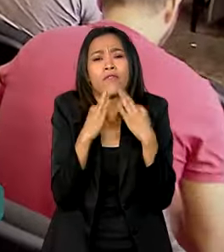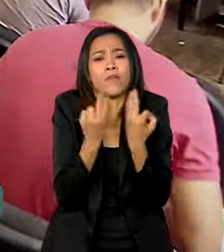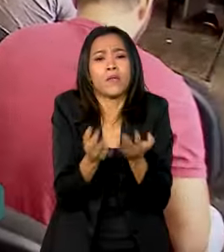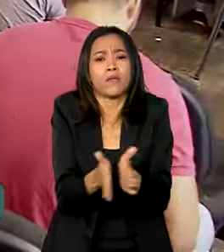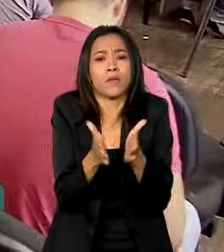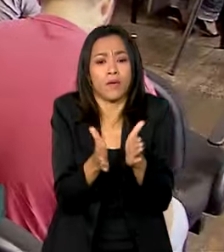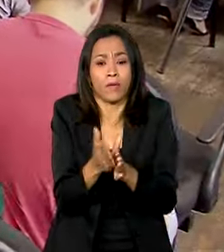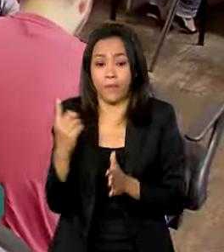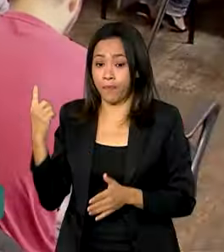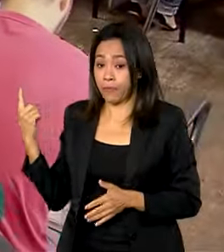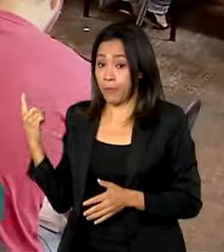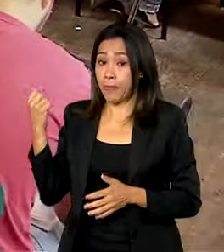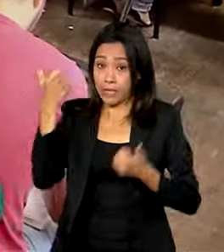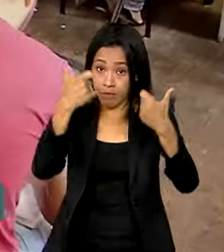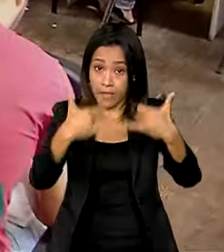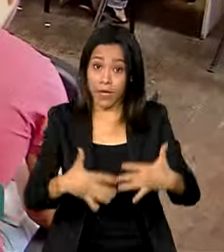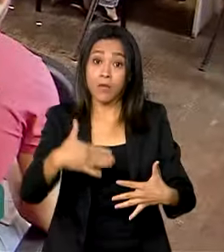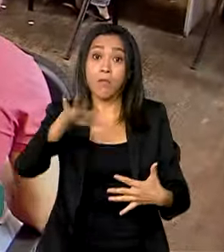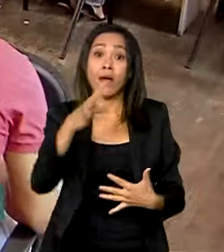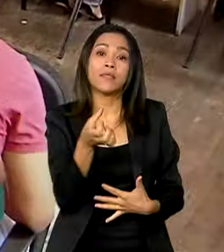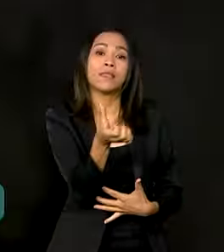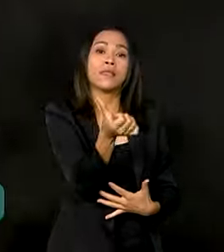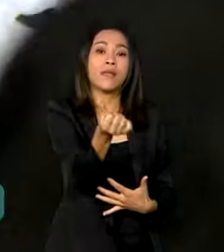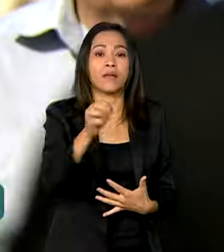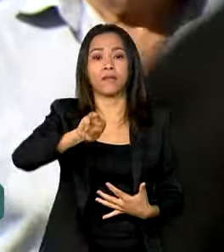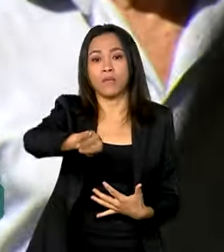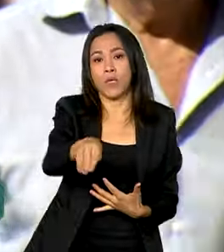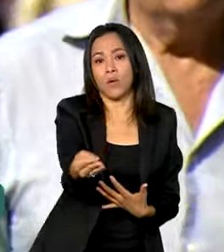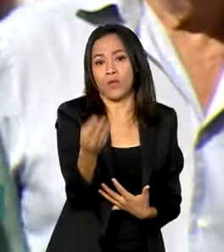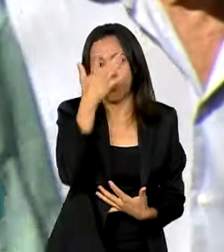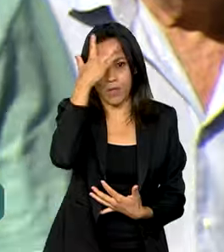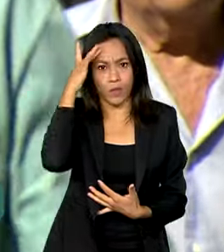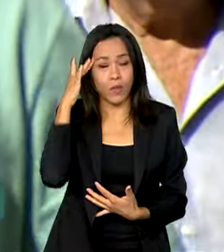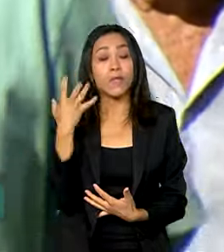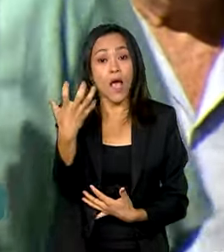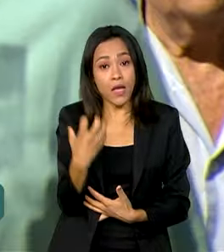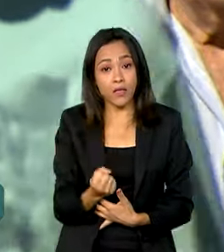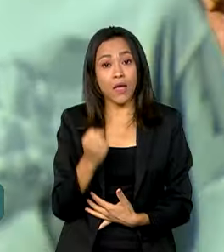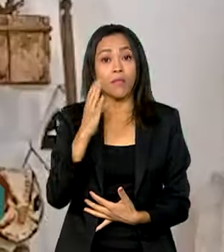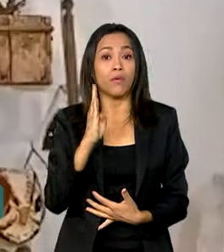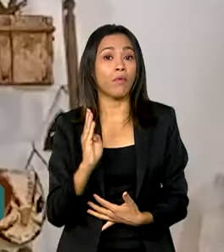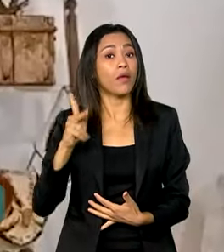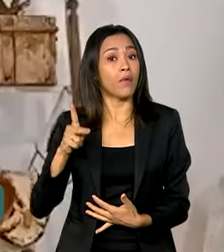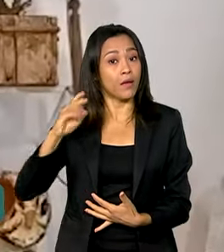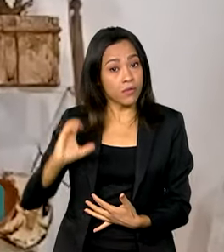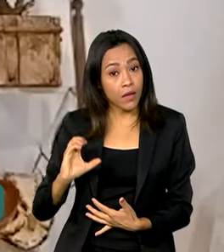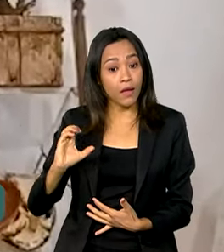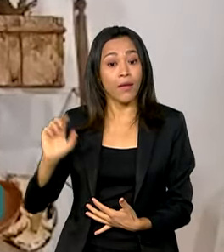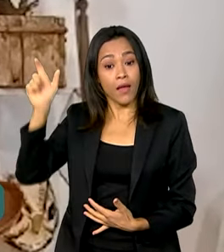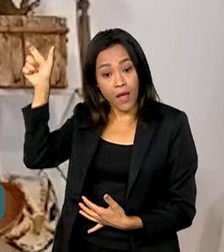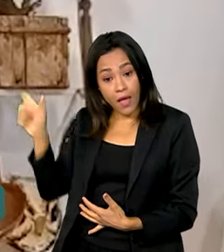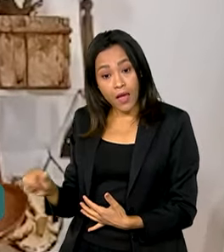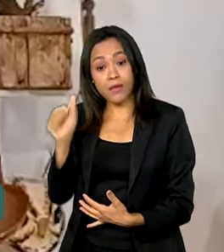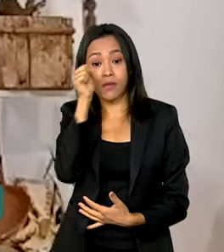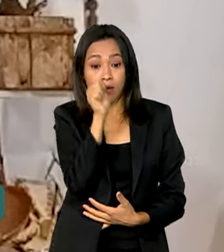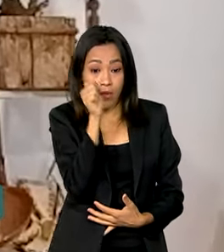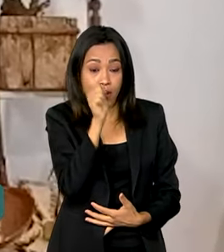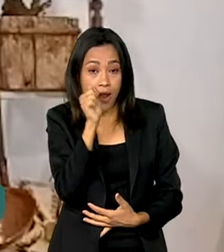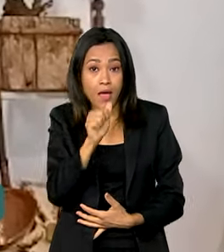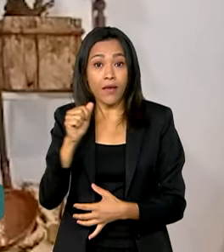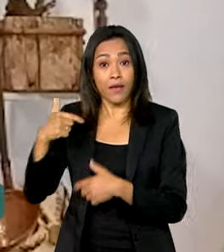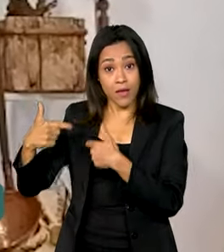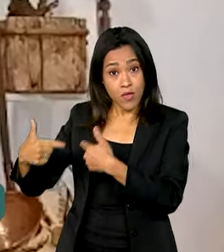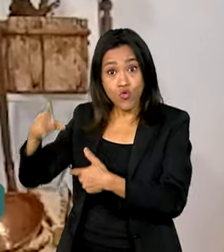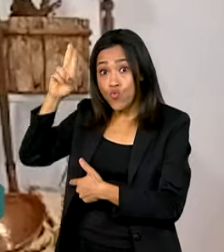Mais de 6 milhões de pessoas são atendidas pelo benefício de prestação continuada. A artesã Lúcia nunca